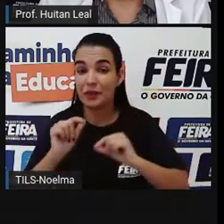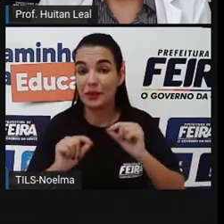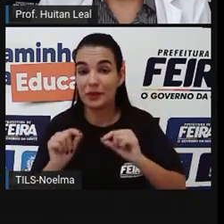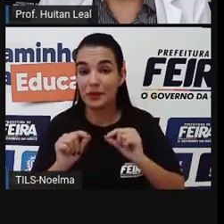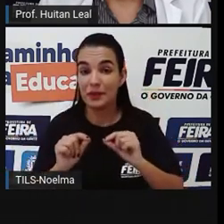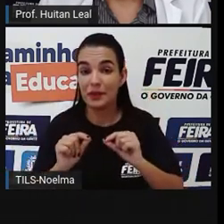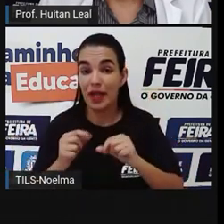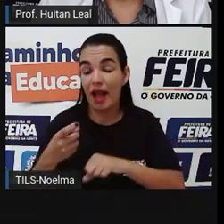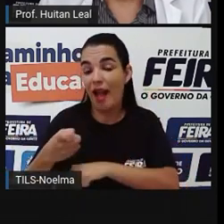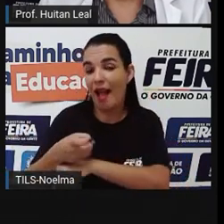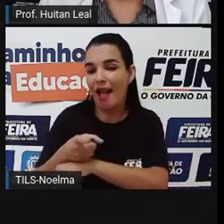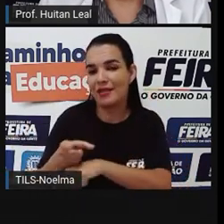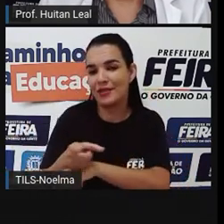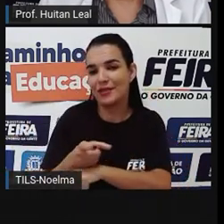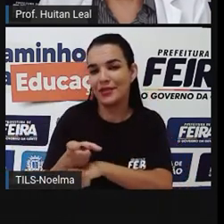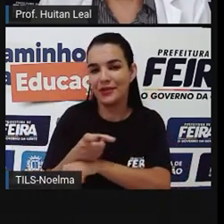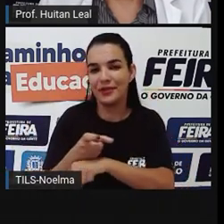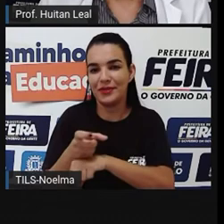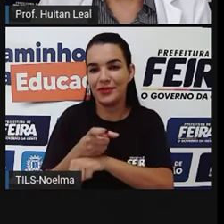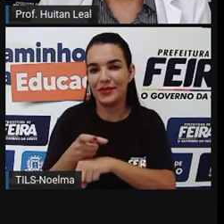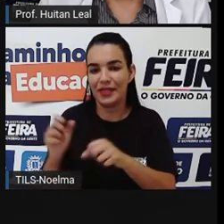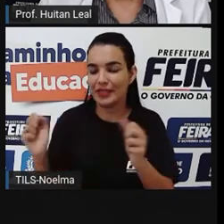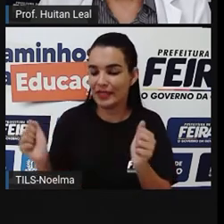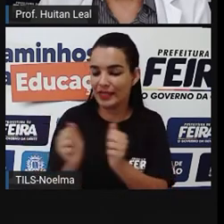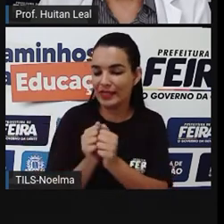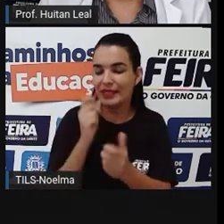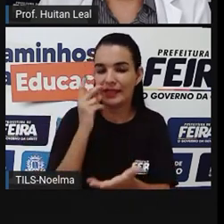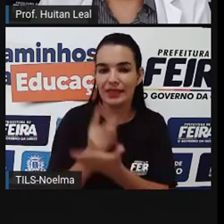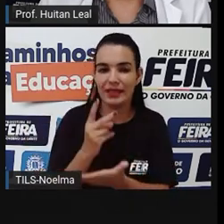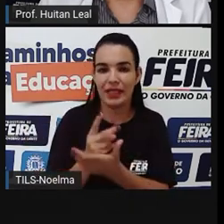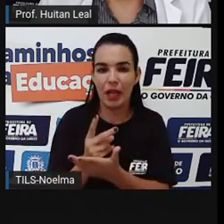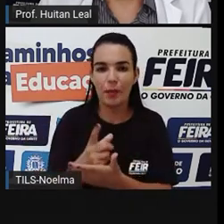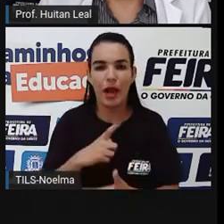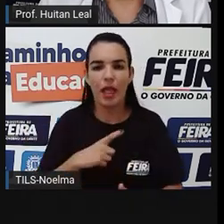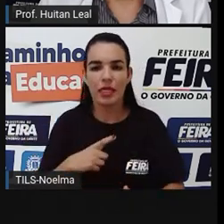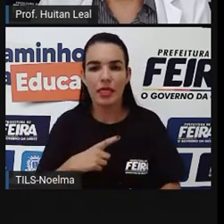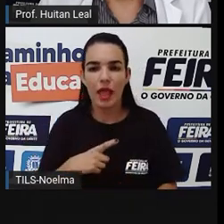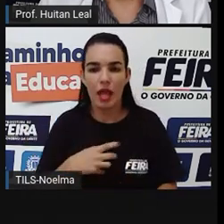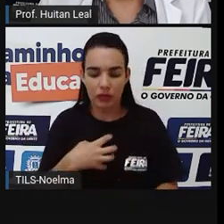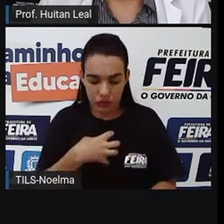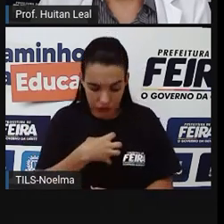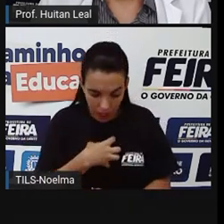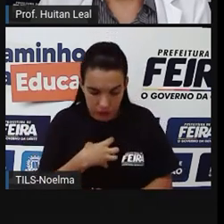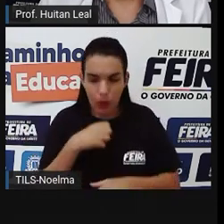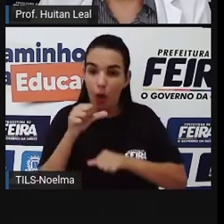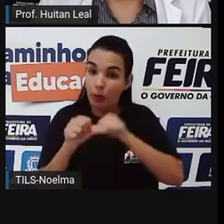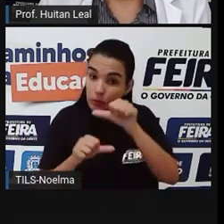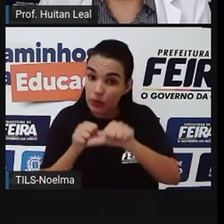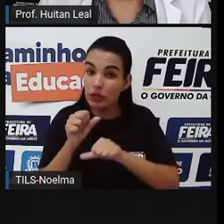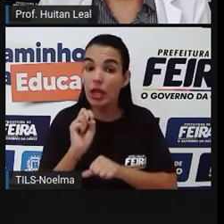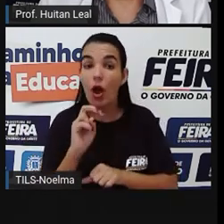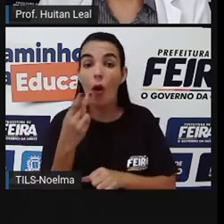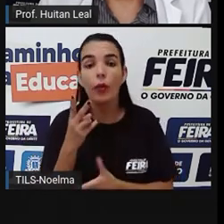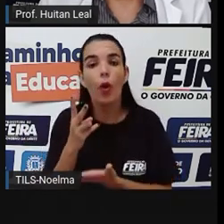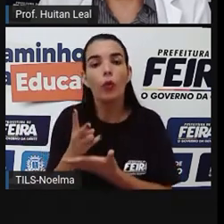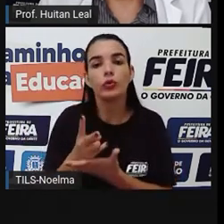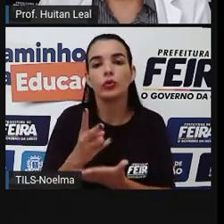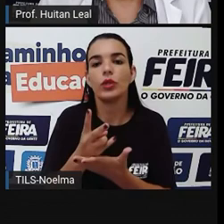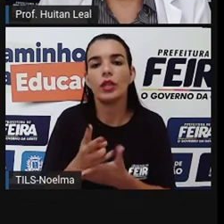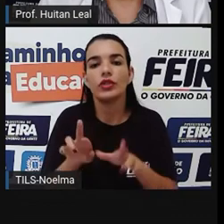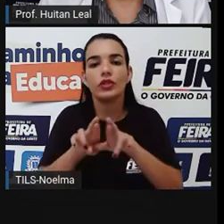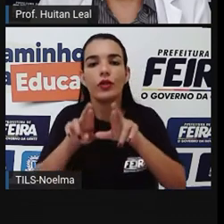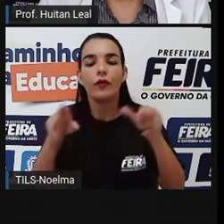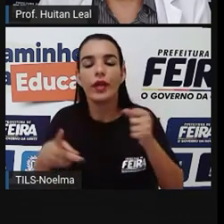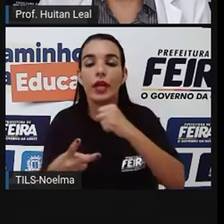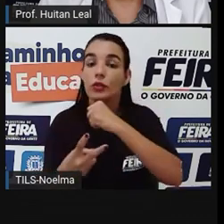adjetivo. Eles exprimem estado, mudança ou continuidade. Diferente dos